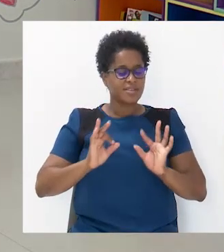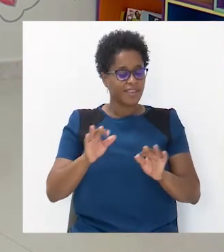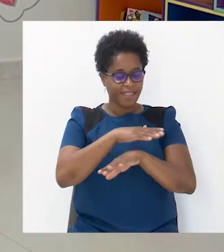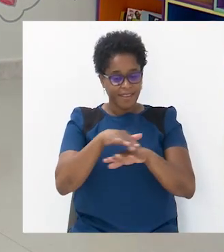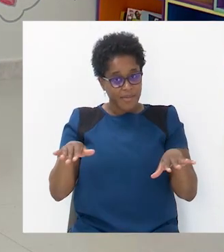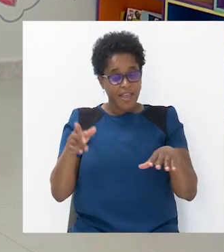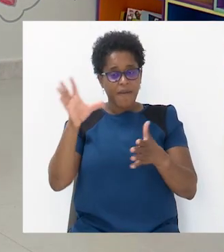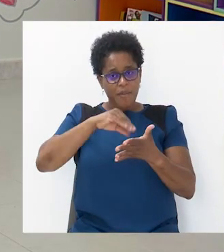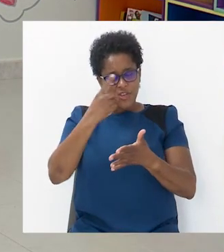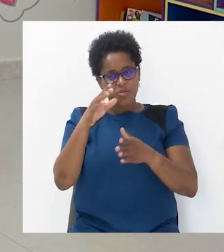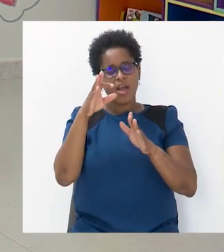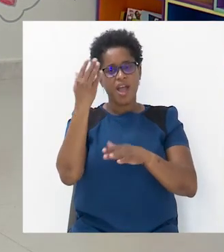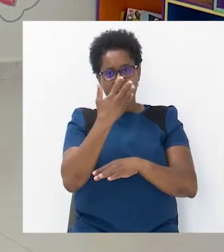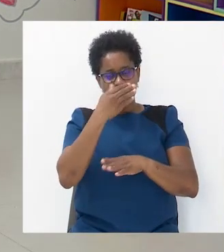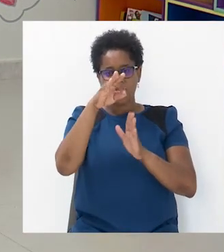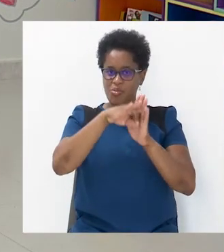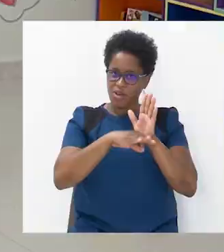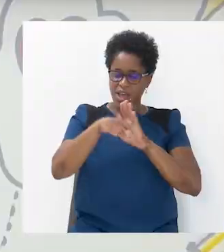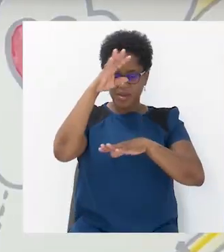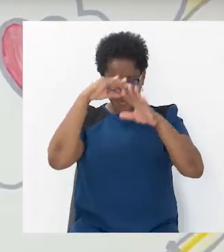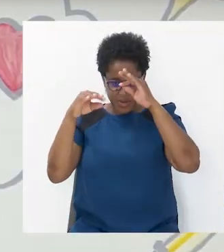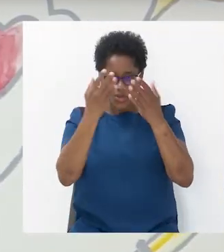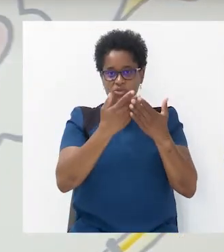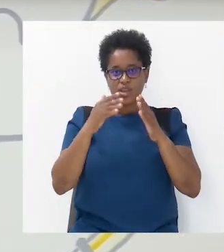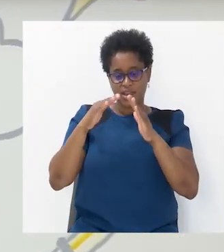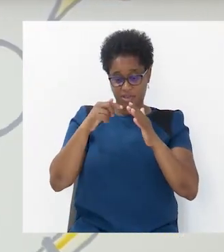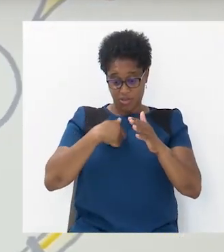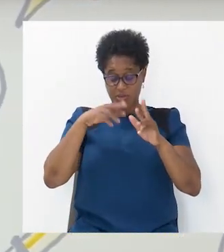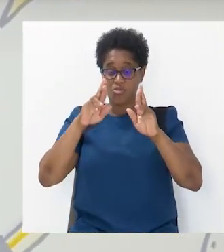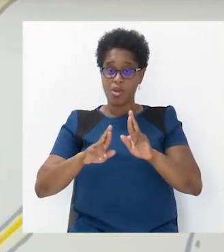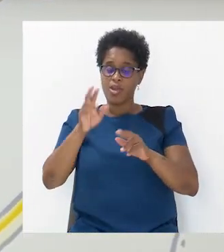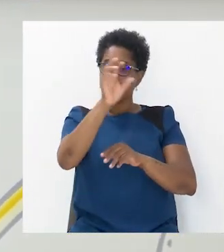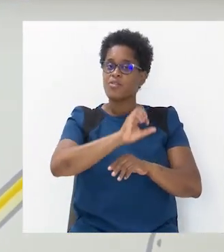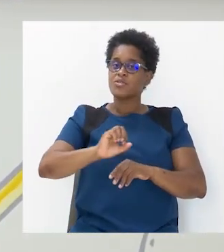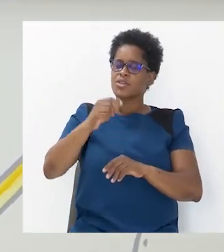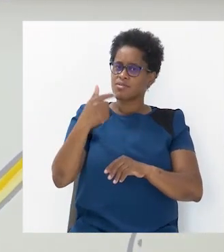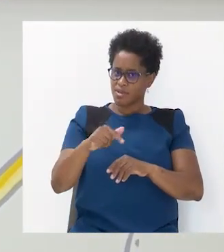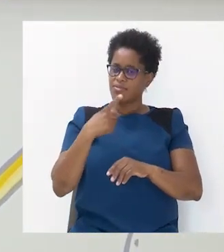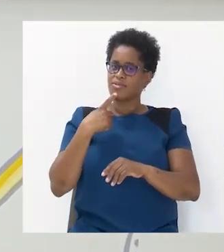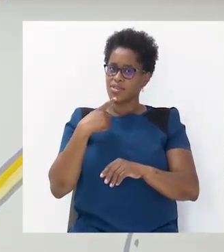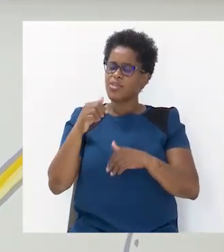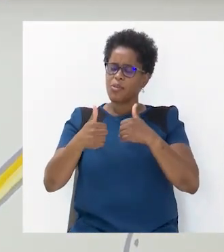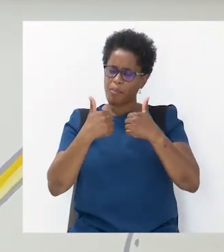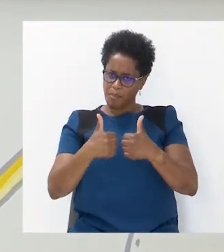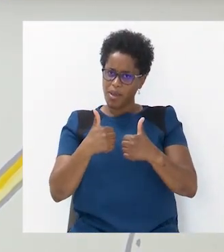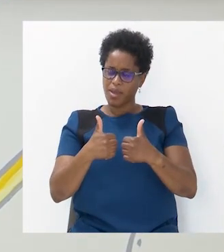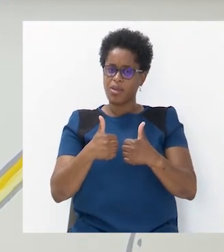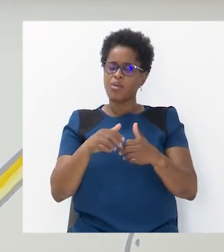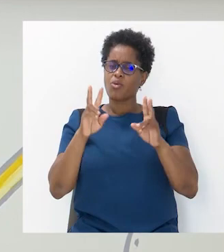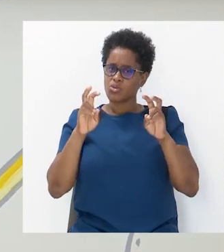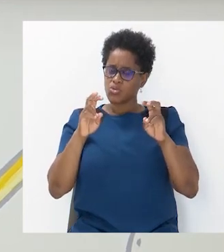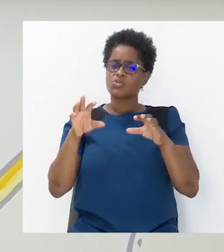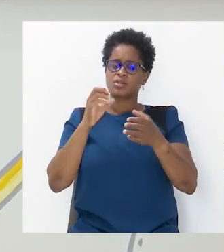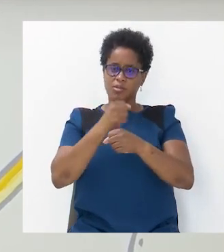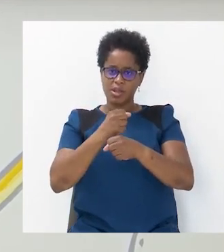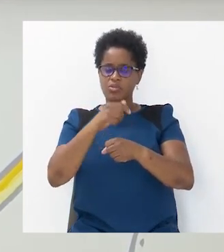uma aula no programa Aprender e Estudar em Casa. Eu espero que vocês tenham entendido muito bem os conteúdos lecionários